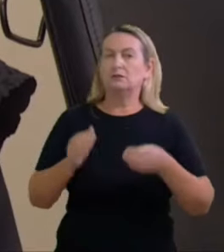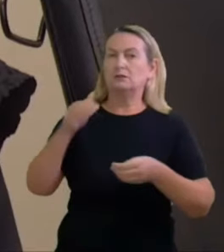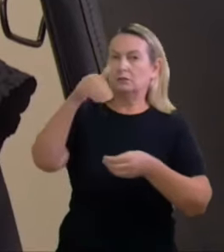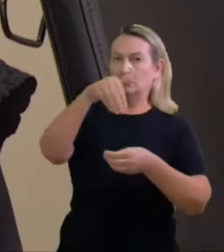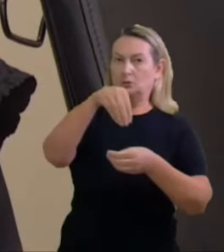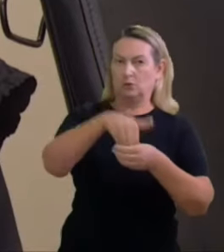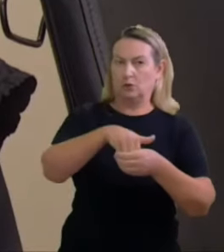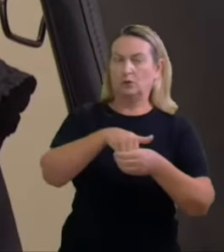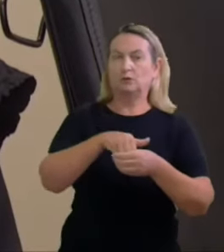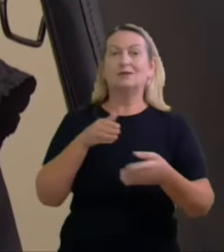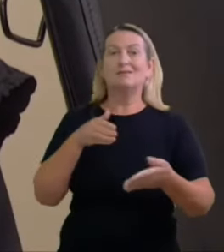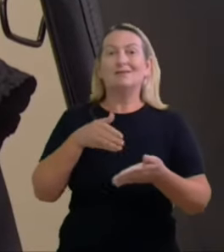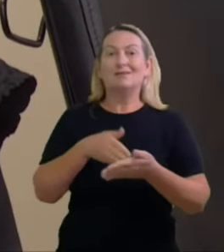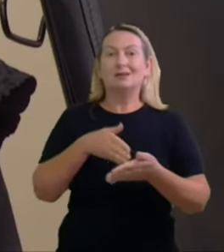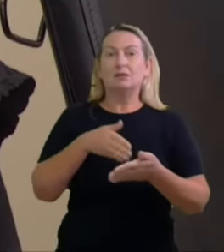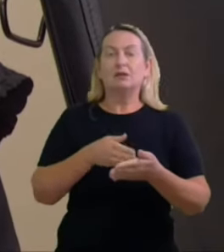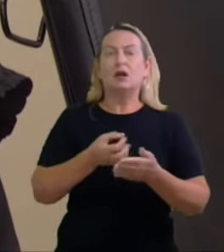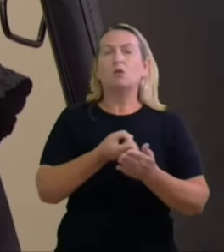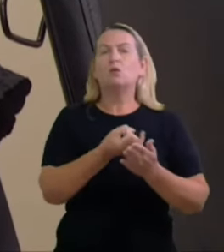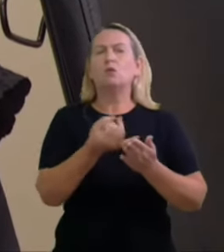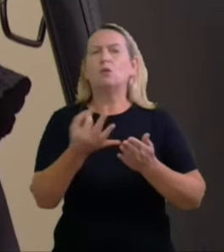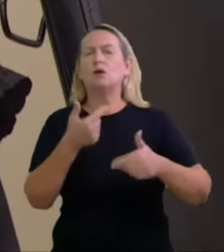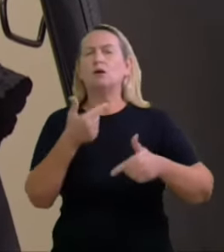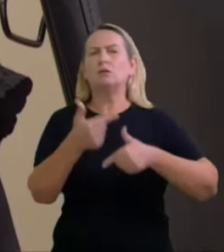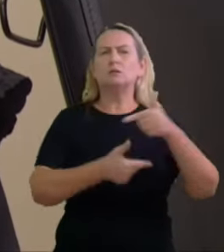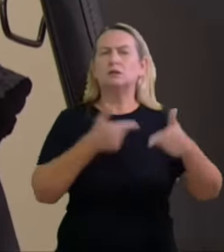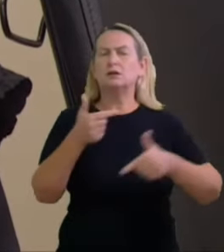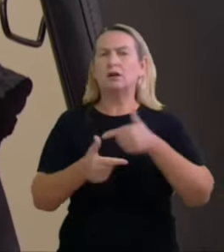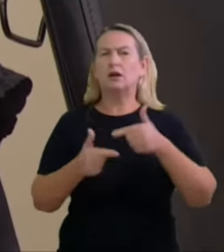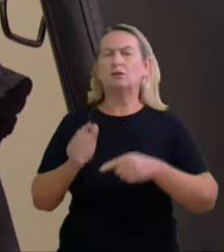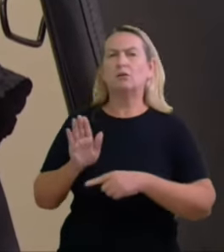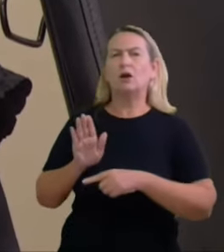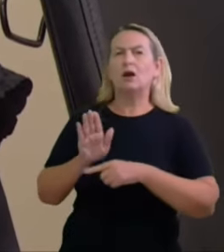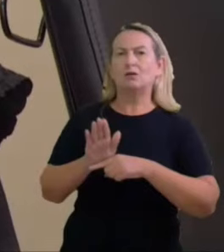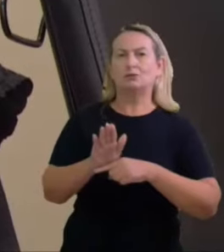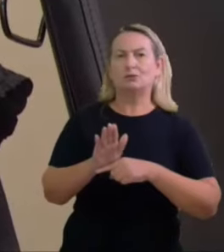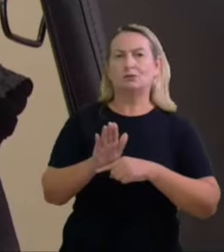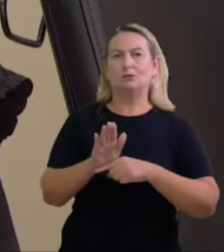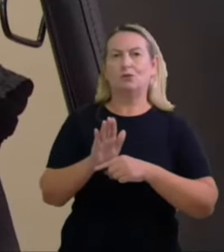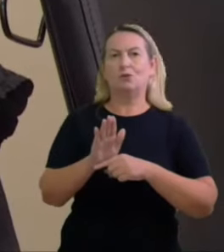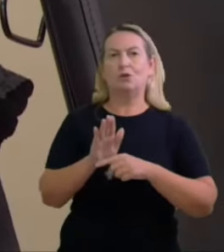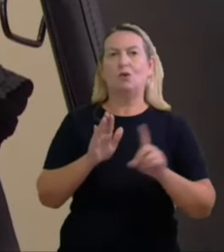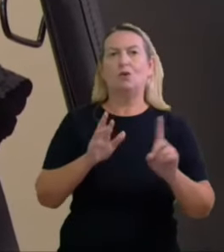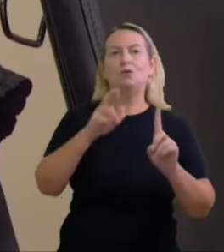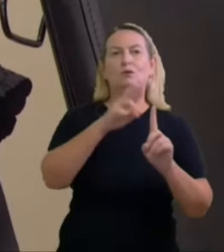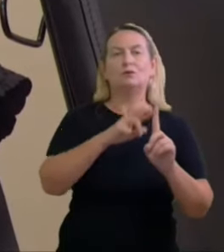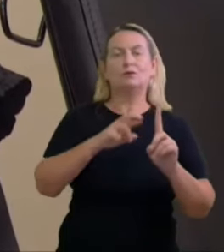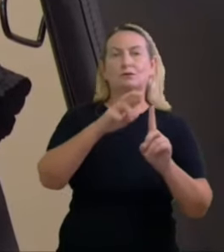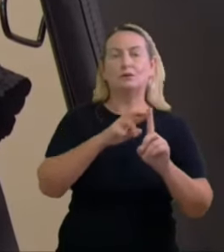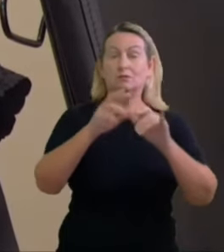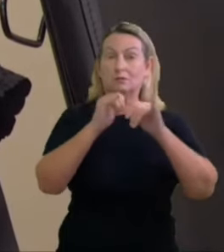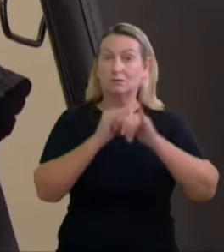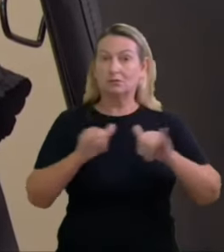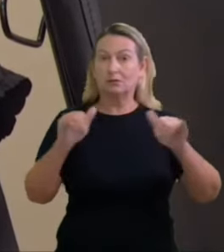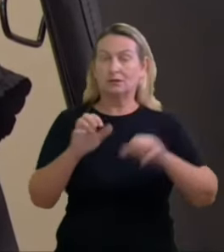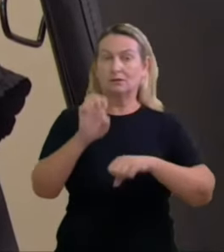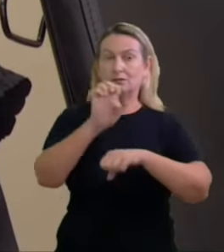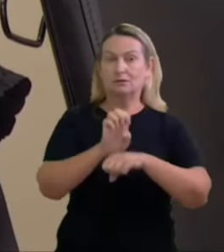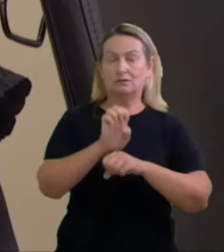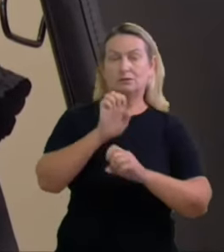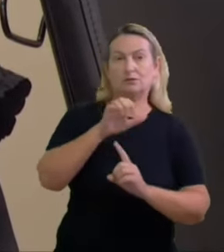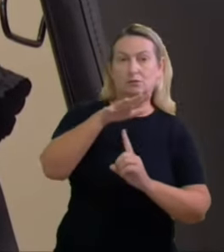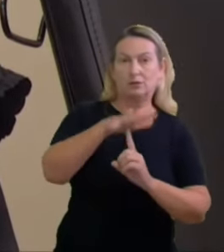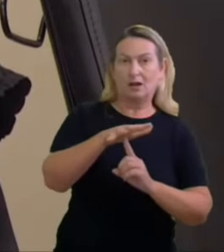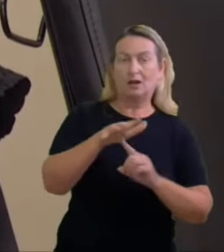delimitar quais serviços beneficiaram eleitoralmente os investigados para a campanha no estado do Paraná estabelecerá o